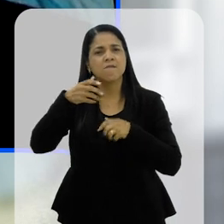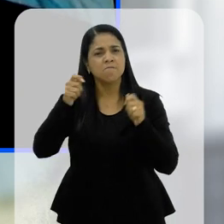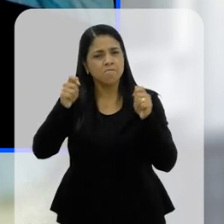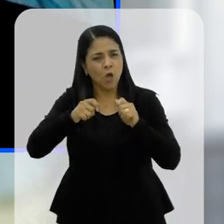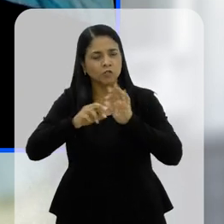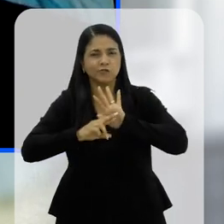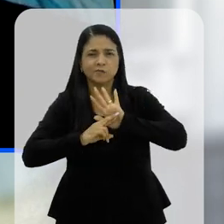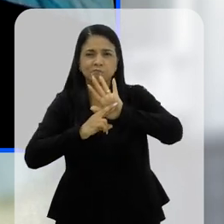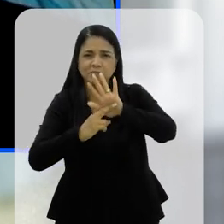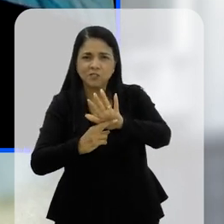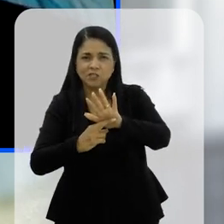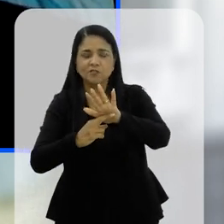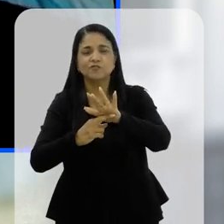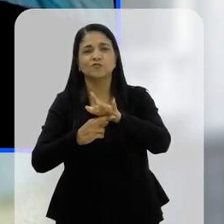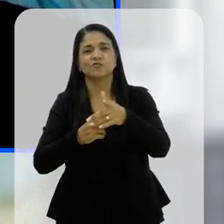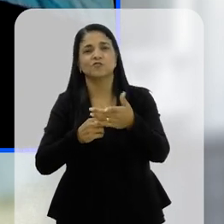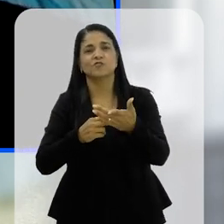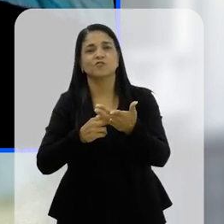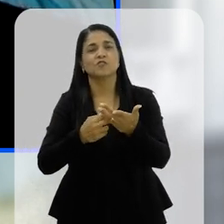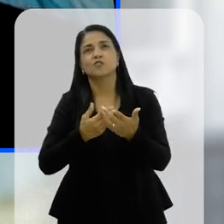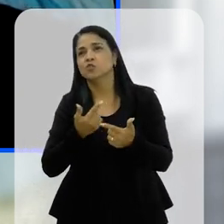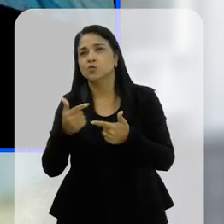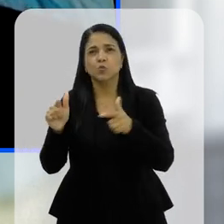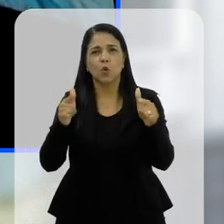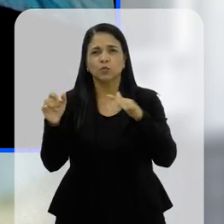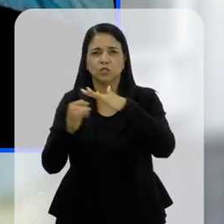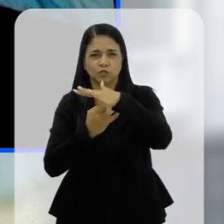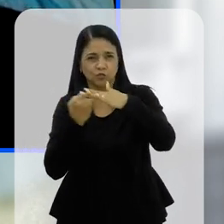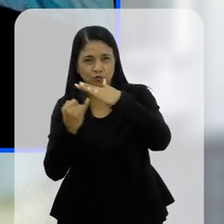seja representante de outras